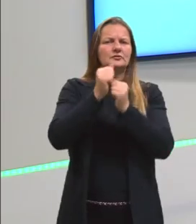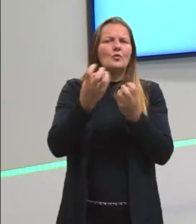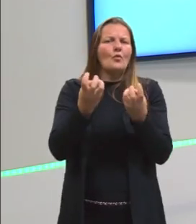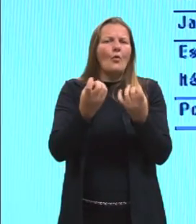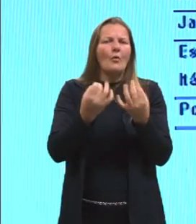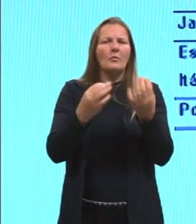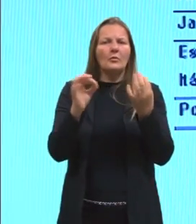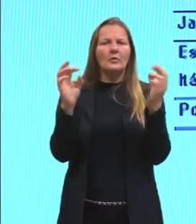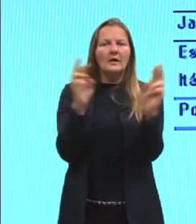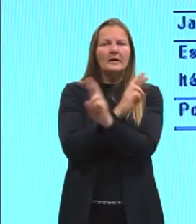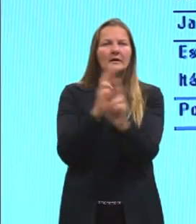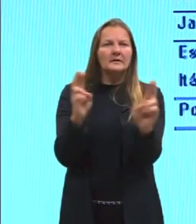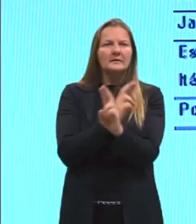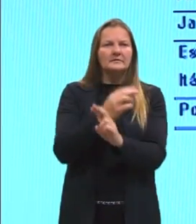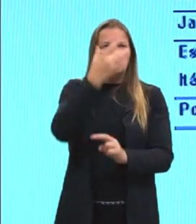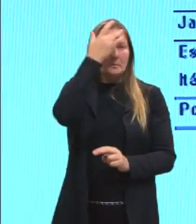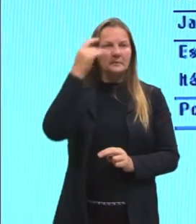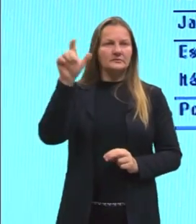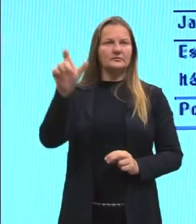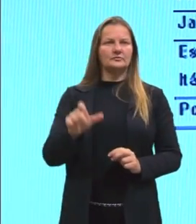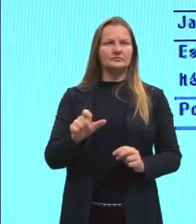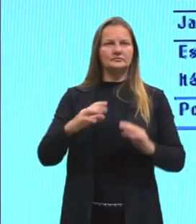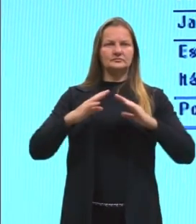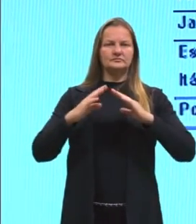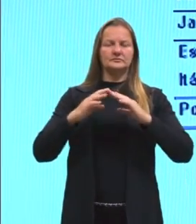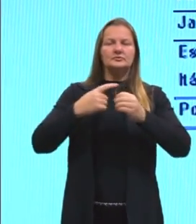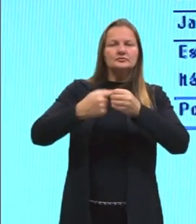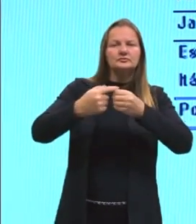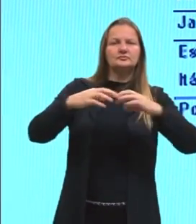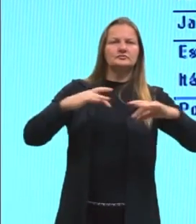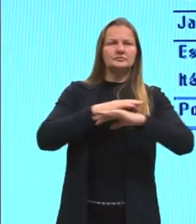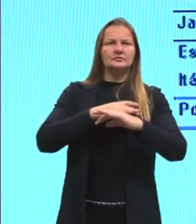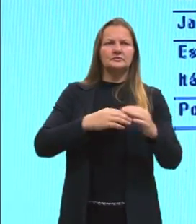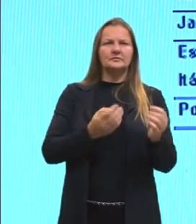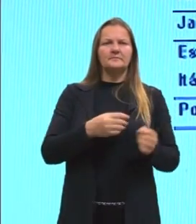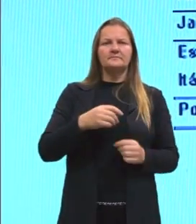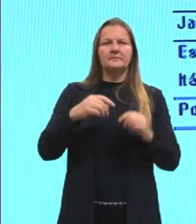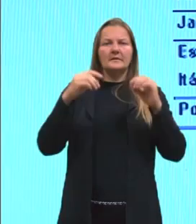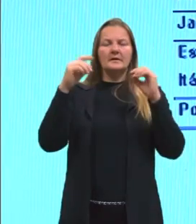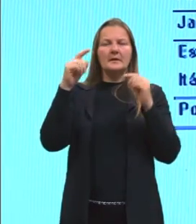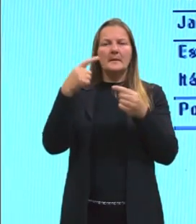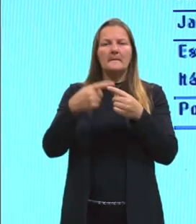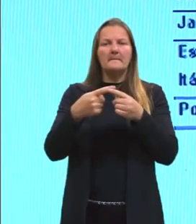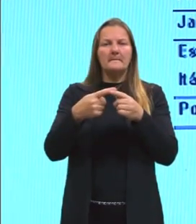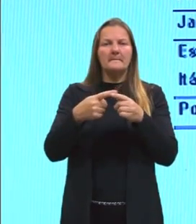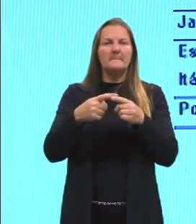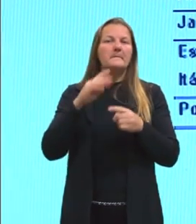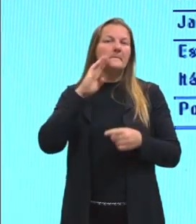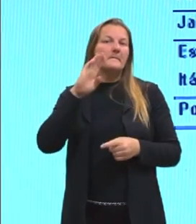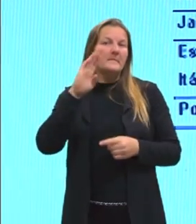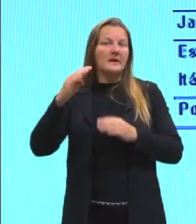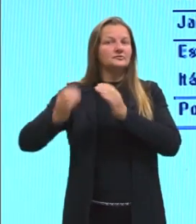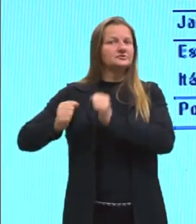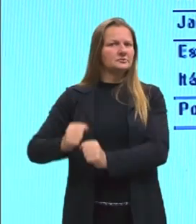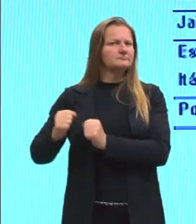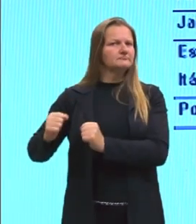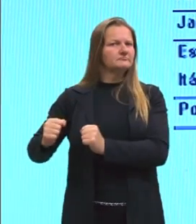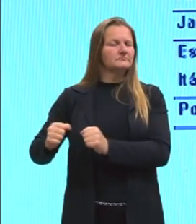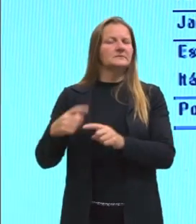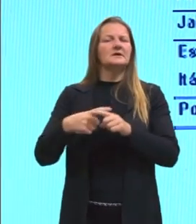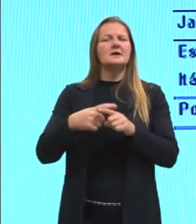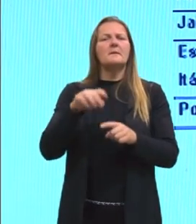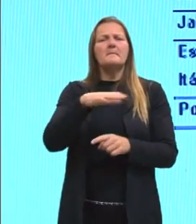pessoas morando aí na cidade, né, o percentual, então, a Bélgica, ó, desde 75, ela vem se